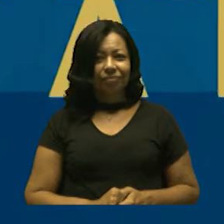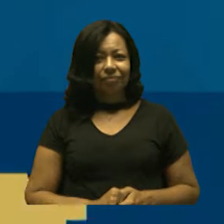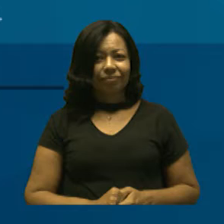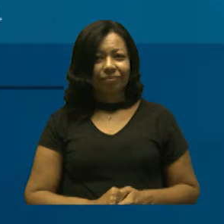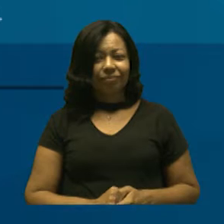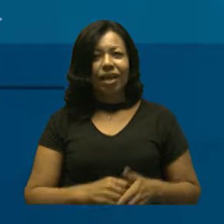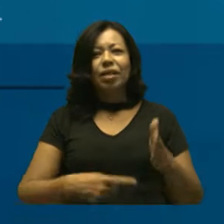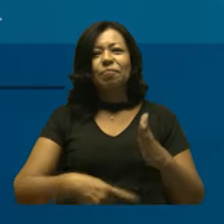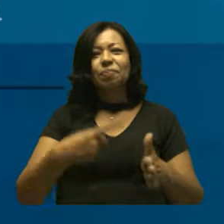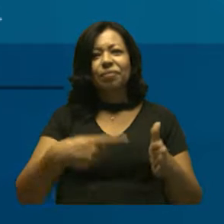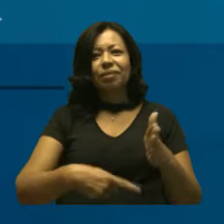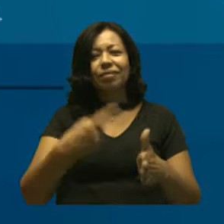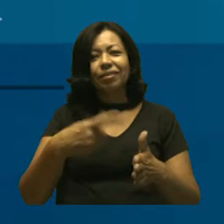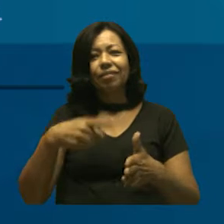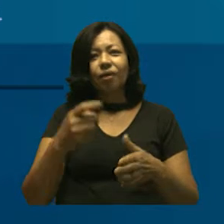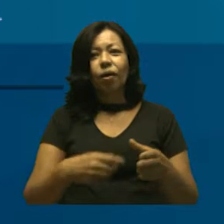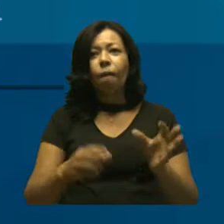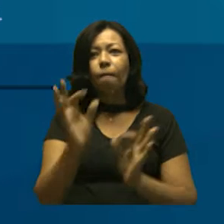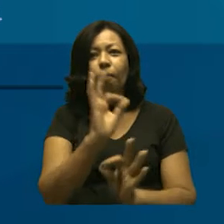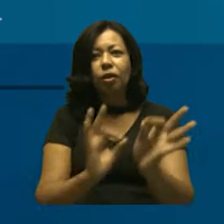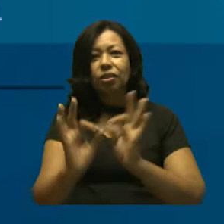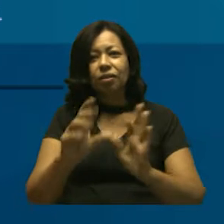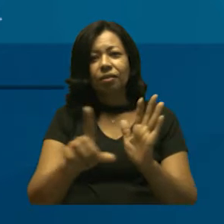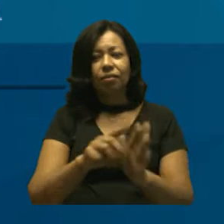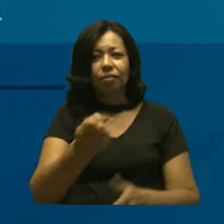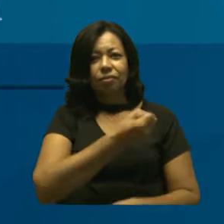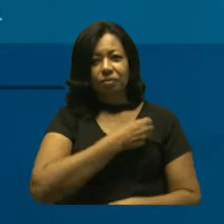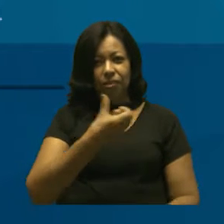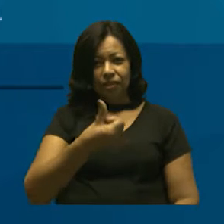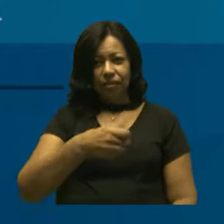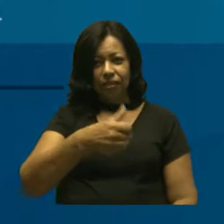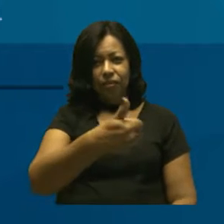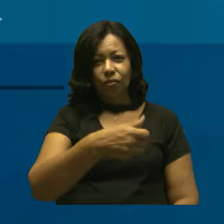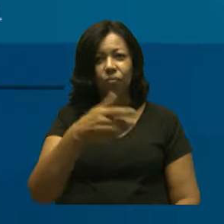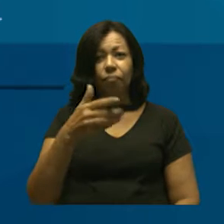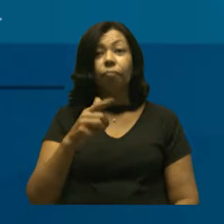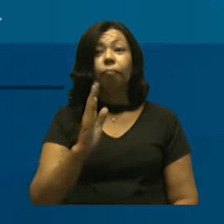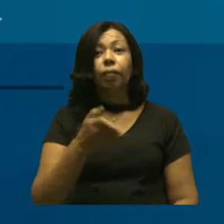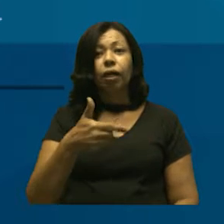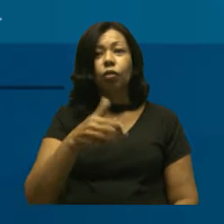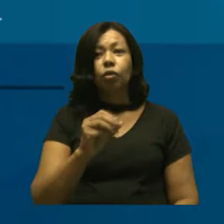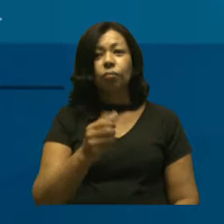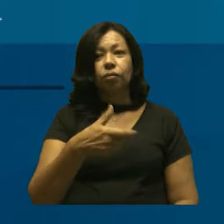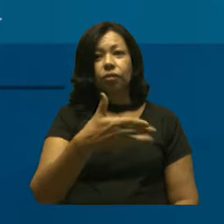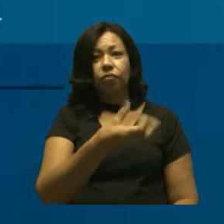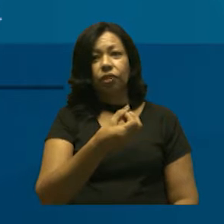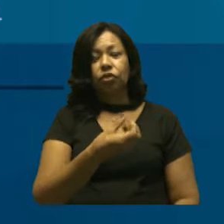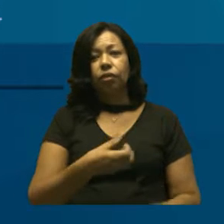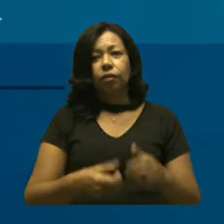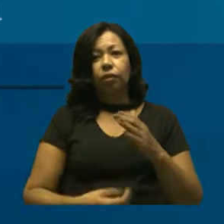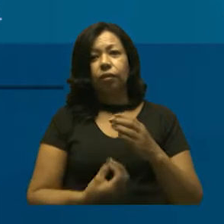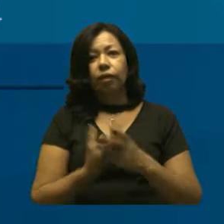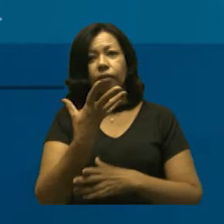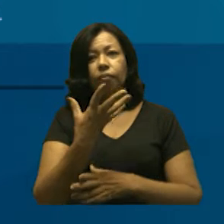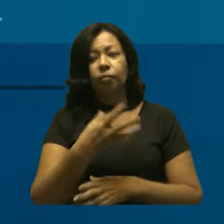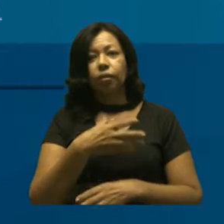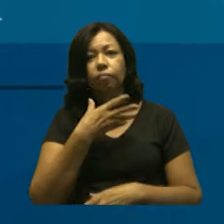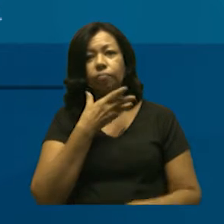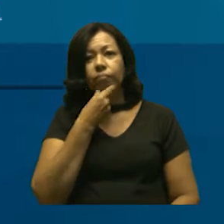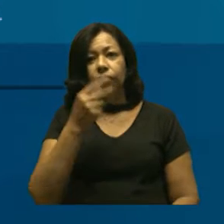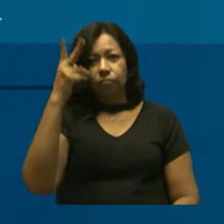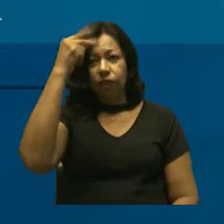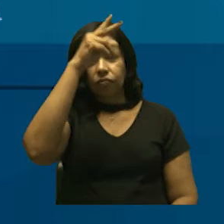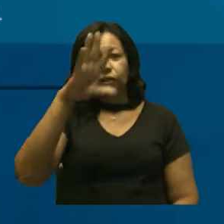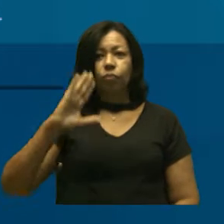O primeiro item da pauta é o projeto de lei de nº 61, barra 2020, de autoria do excelentíssimo senhor